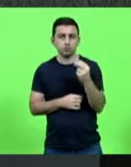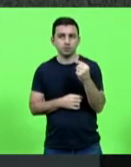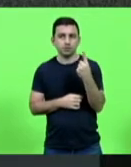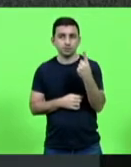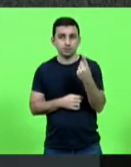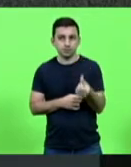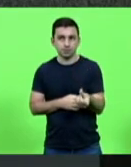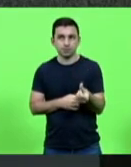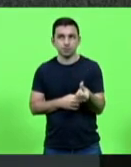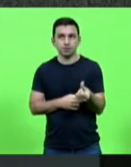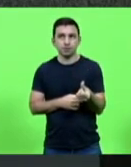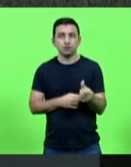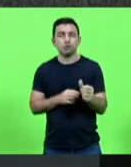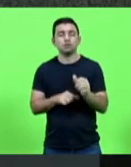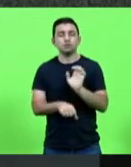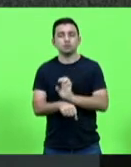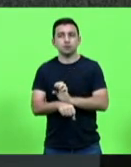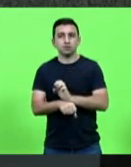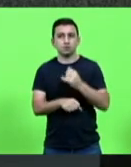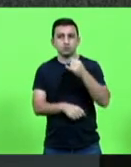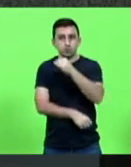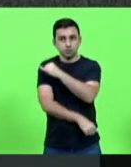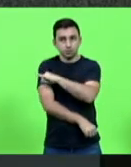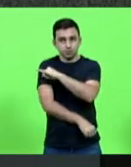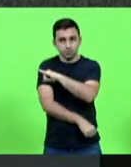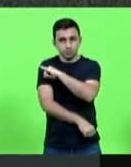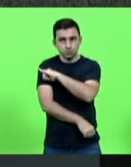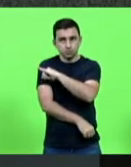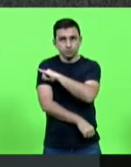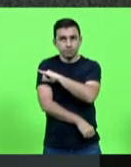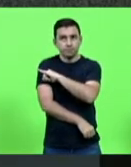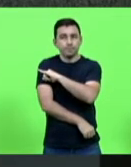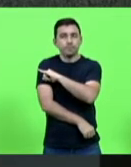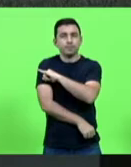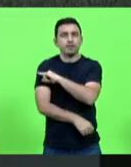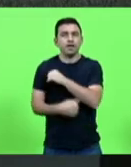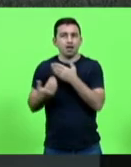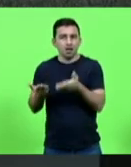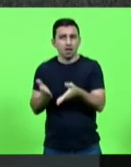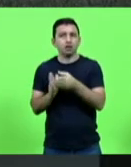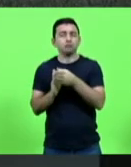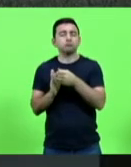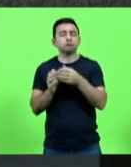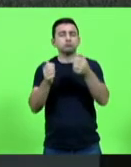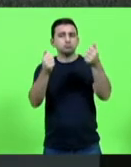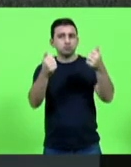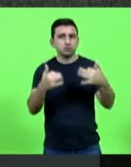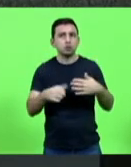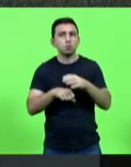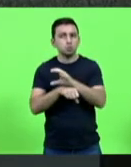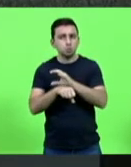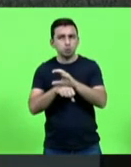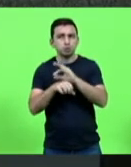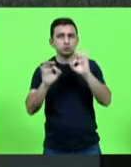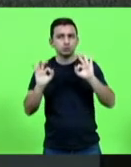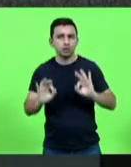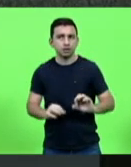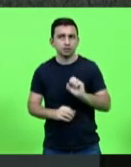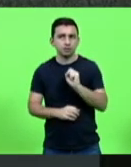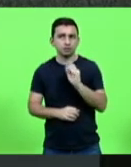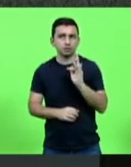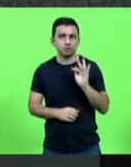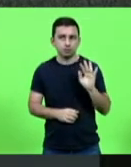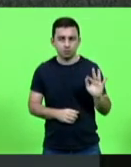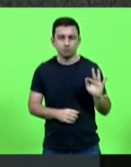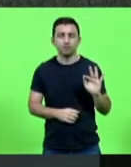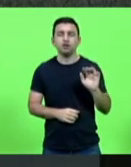do Estado do Rio de Janeiro, declarada constitucional pelo Supremo Tribunal Federal, consoante a